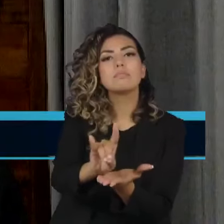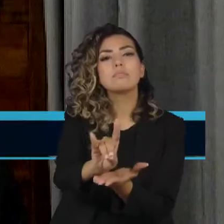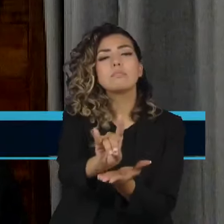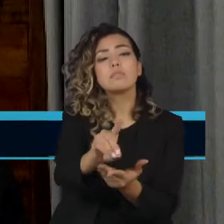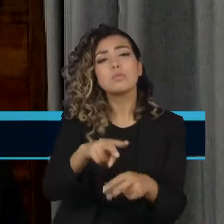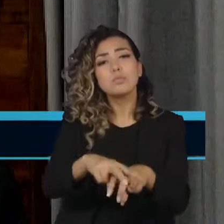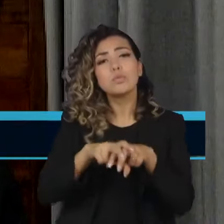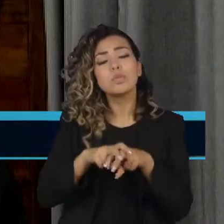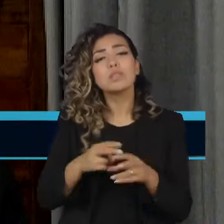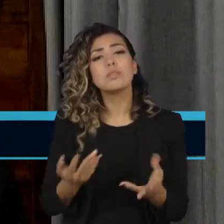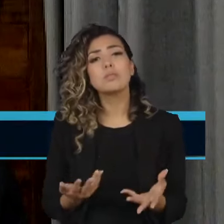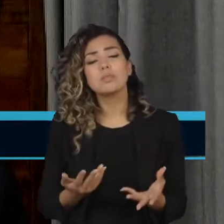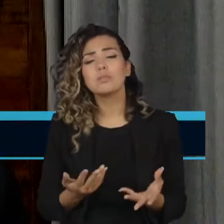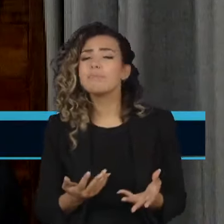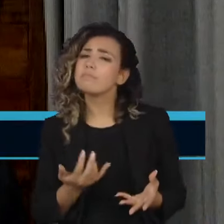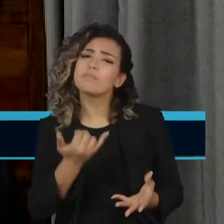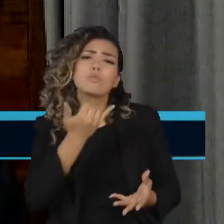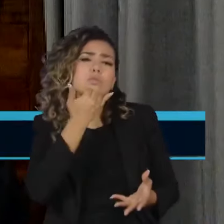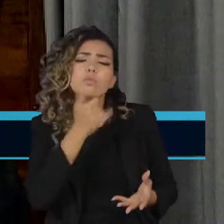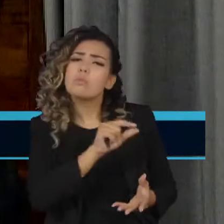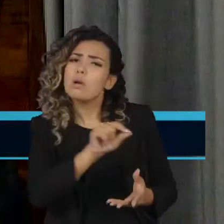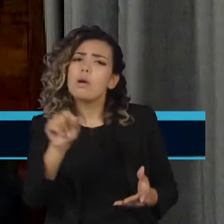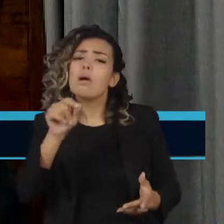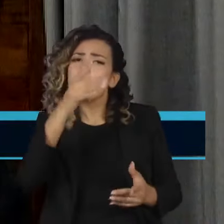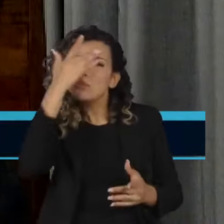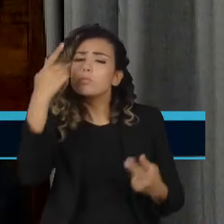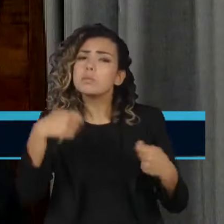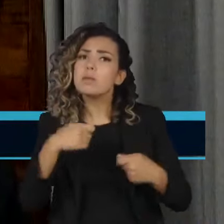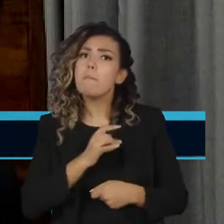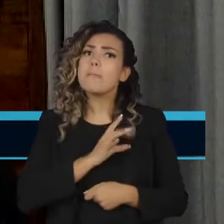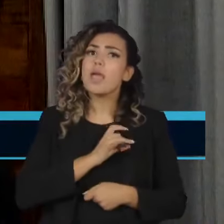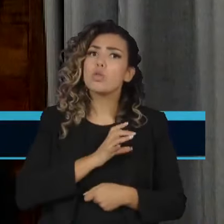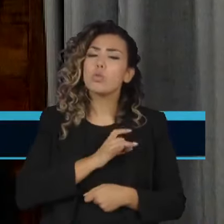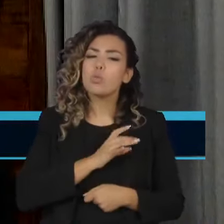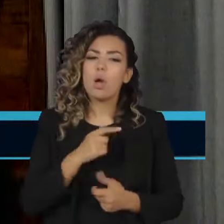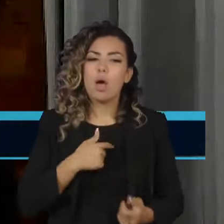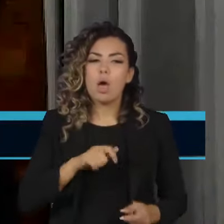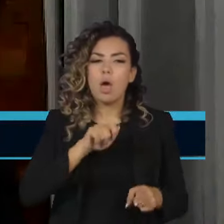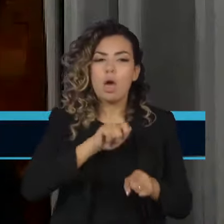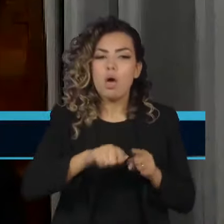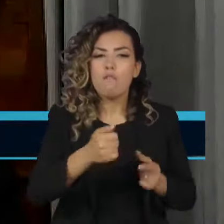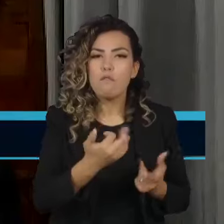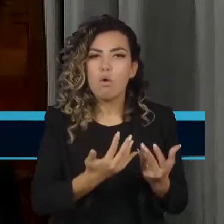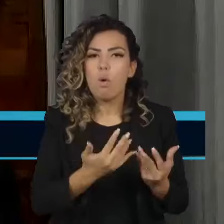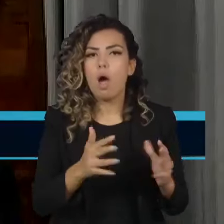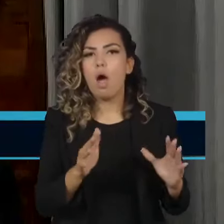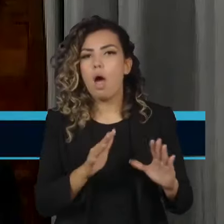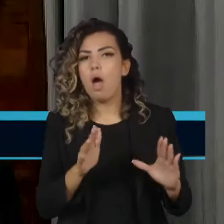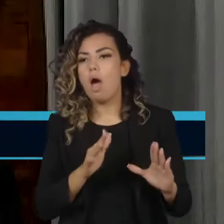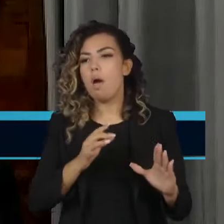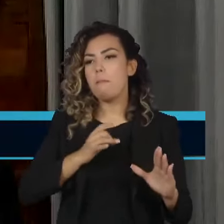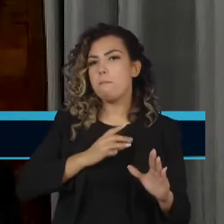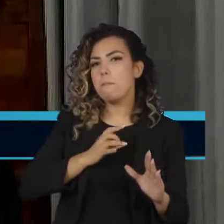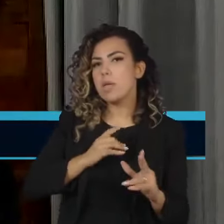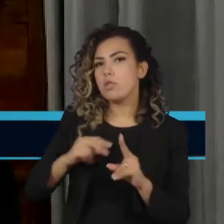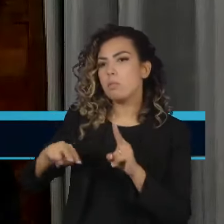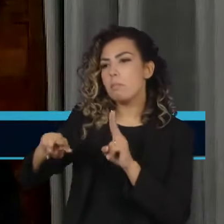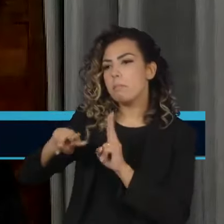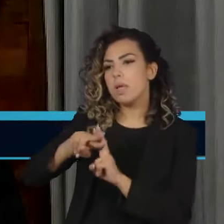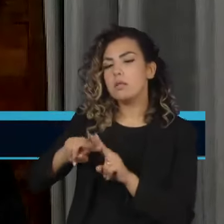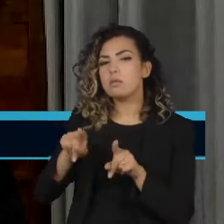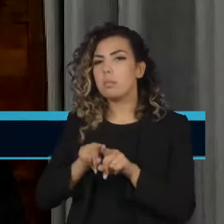pessoas precisam começar a temer a prisão, a temer perder, por exemplo, as suas propriedades.